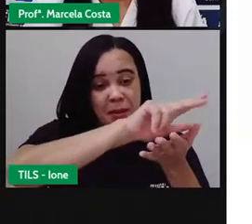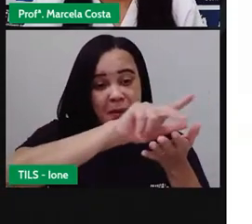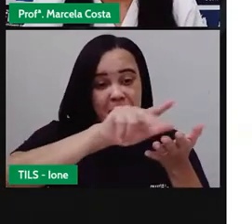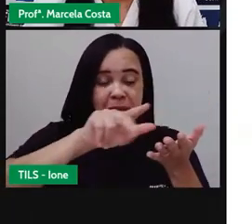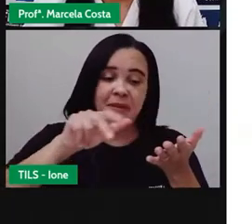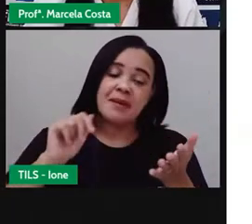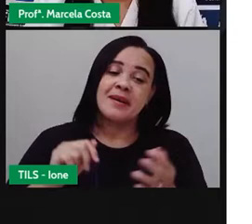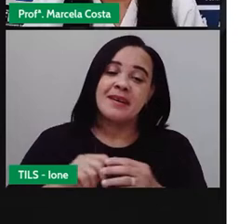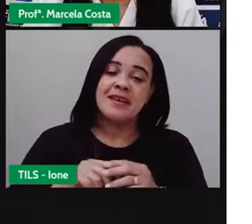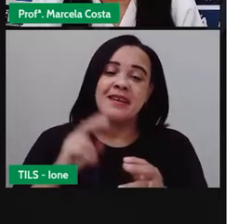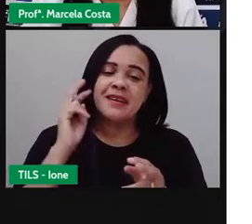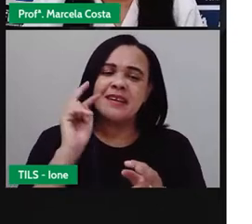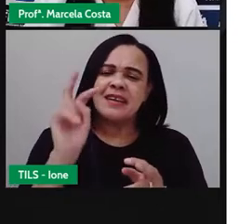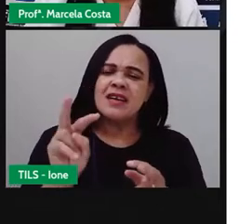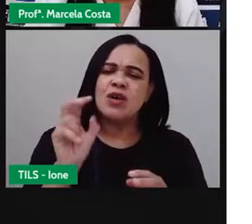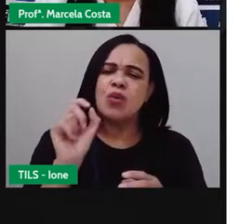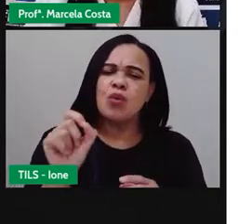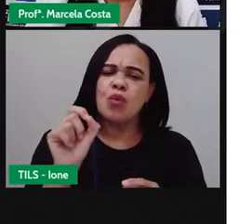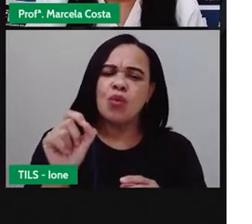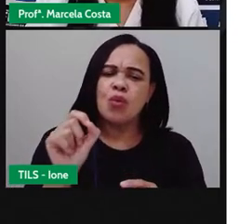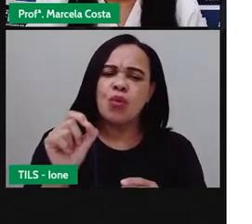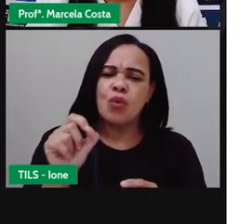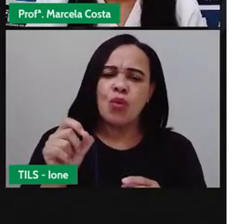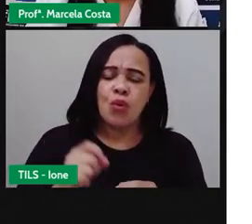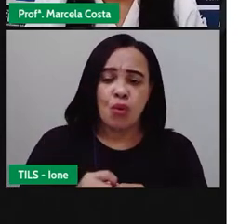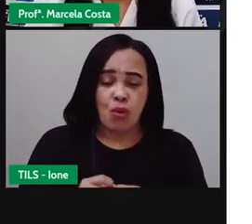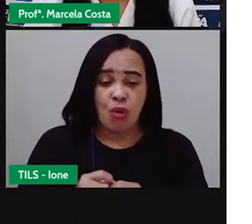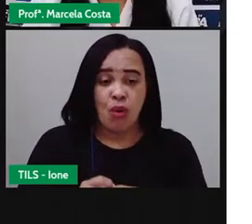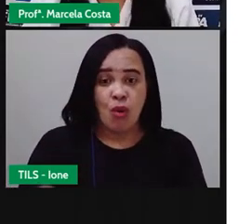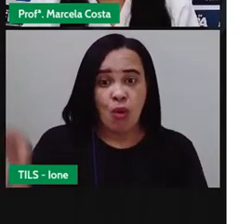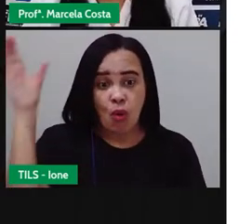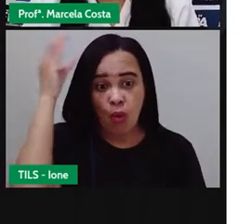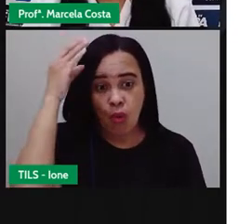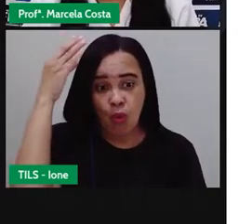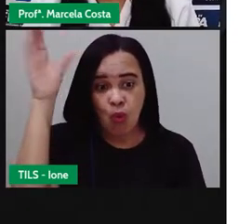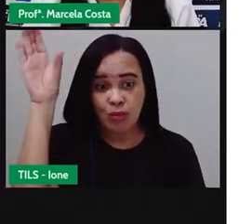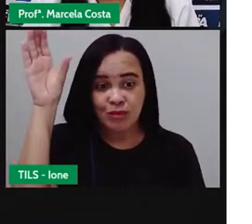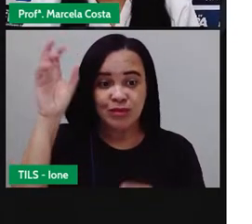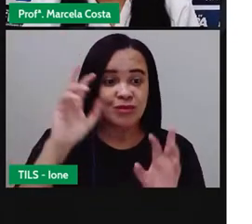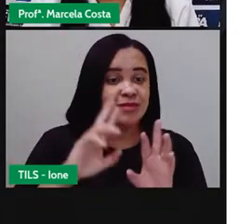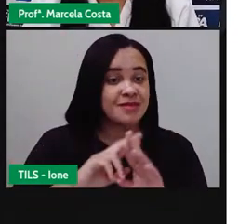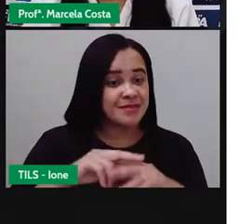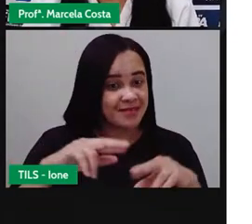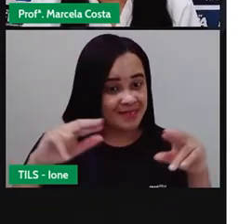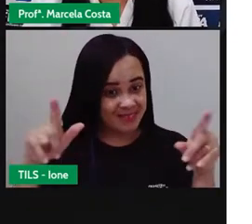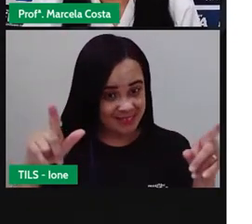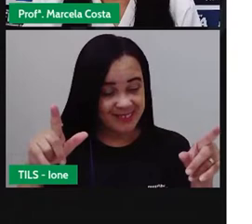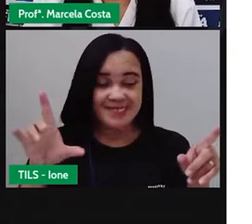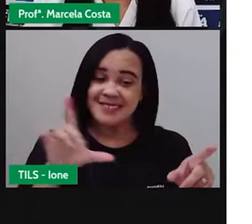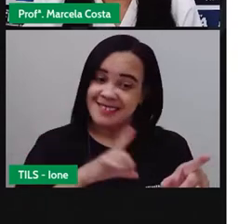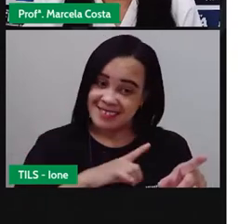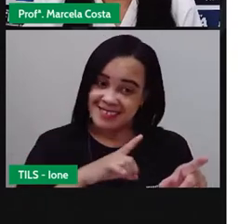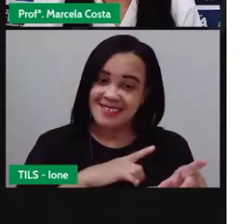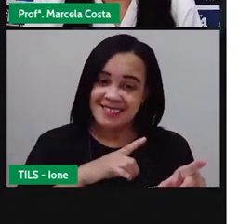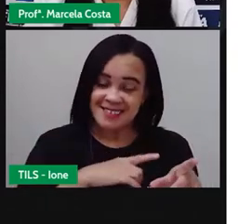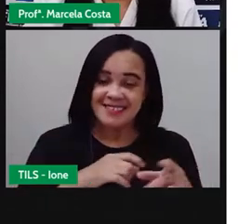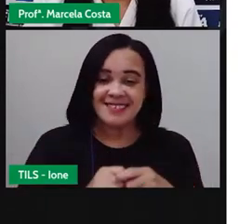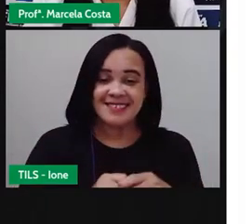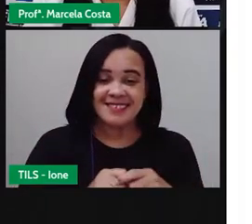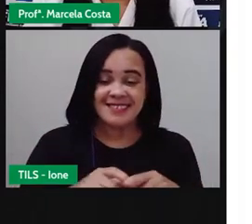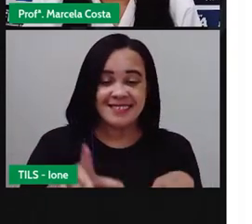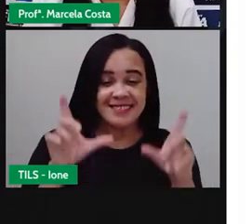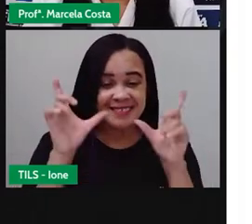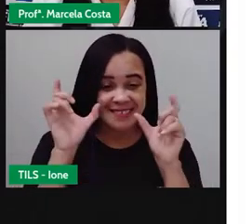Vejam aqui que a cultura também é diferente. Nessas imagens,